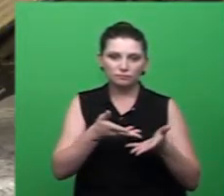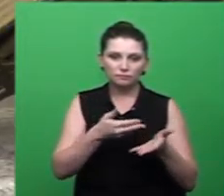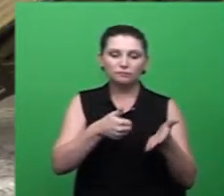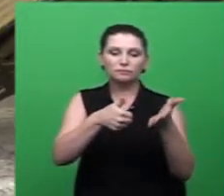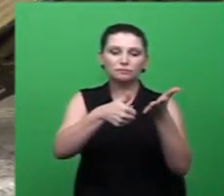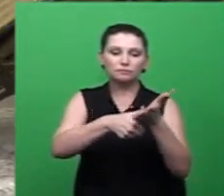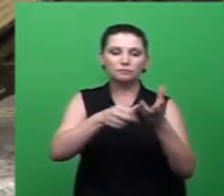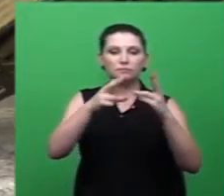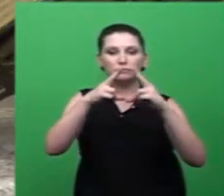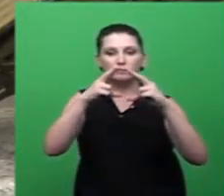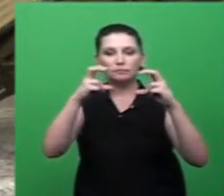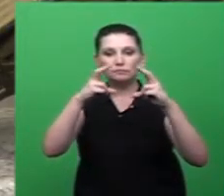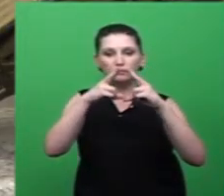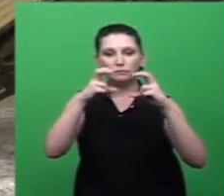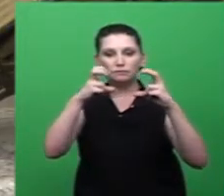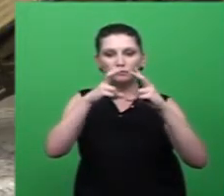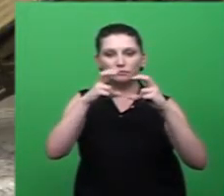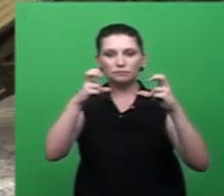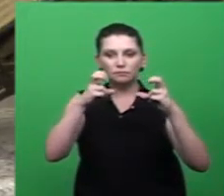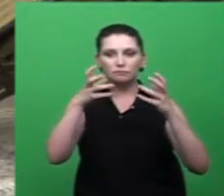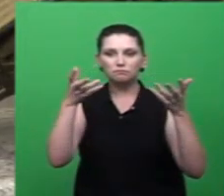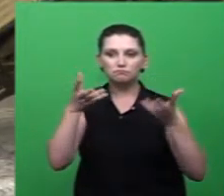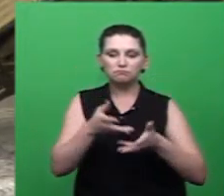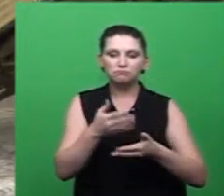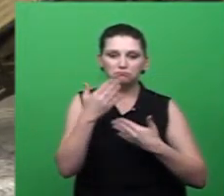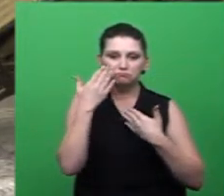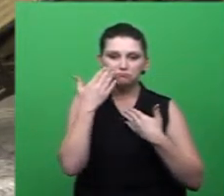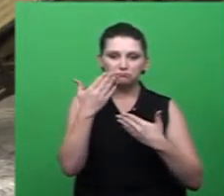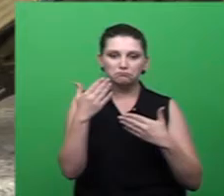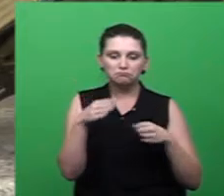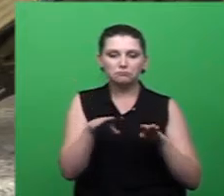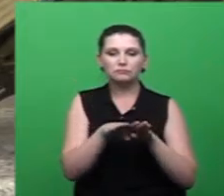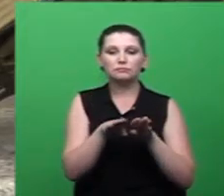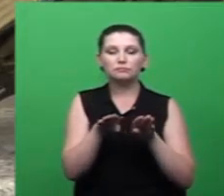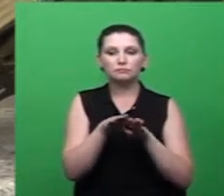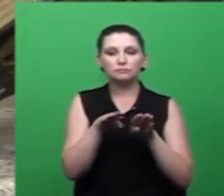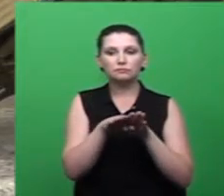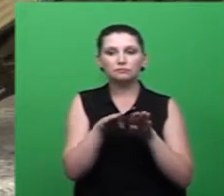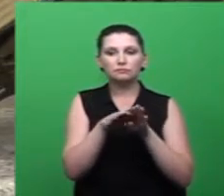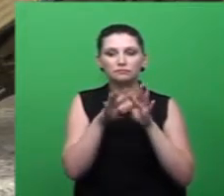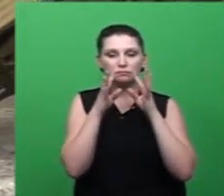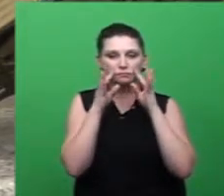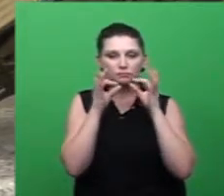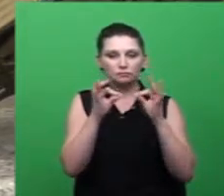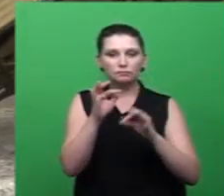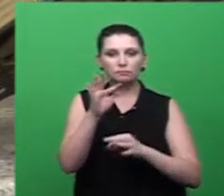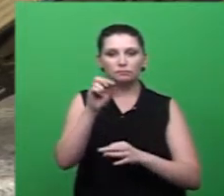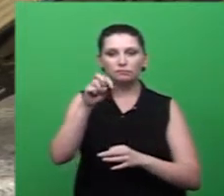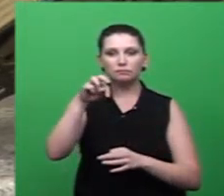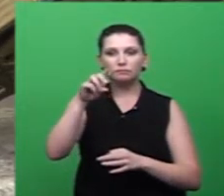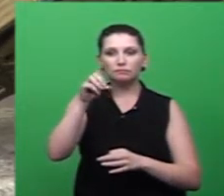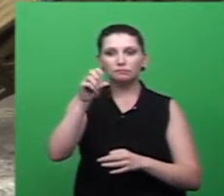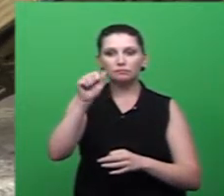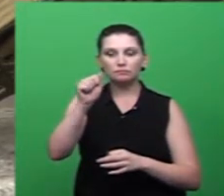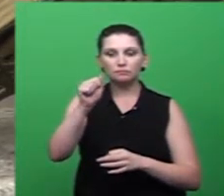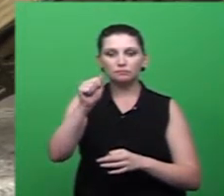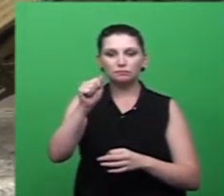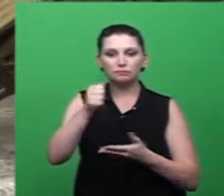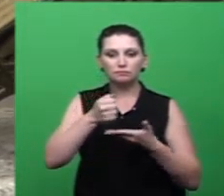oportunidade, renovo meus protestos e considerações, estimos, apreço atenciosamente, Fernanda Valvassori.